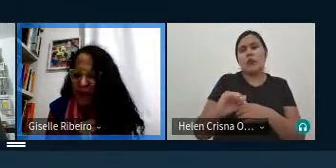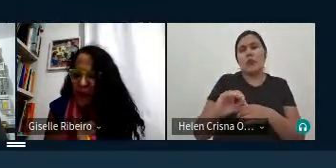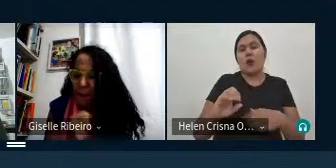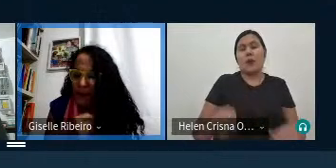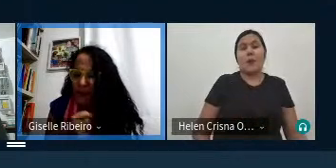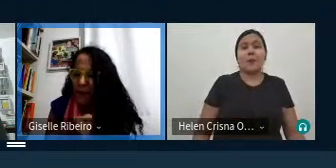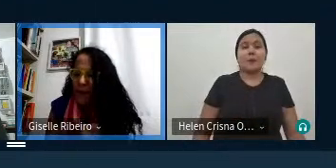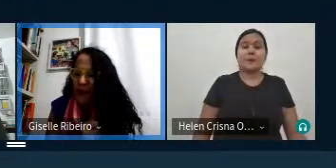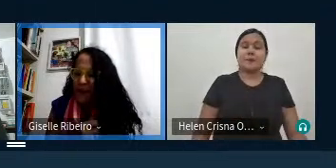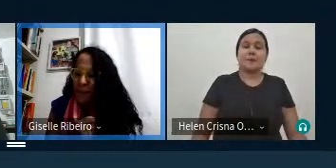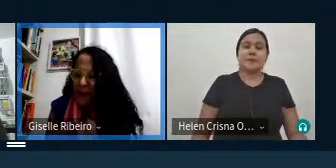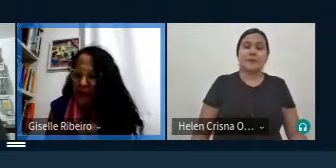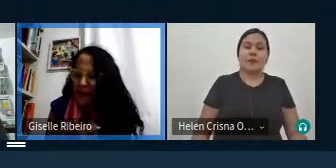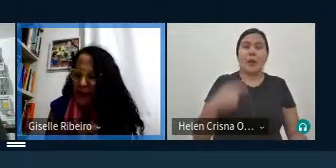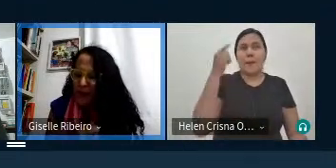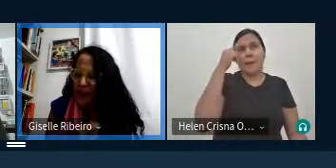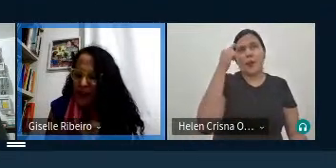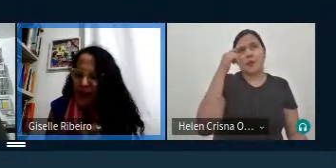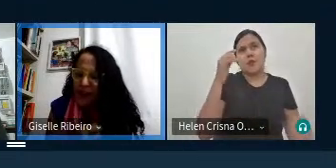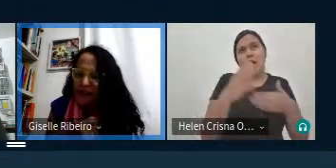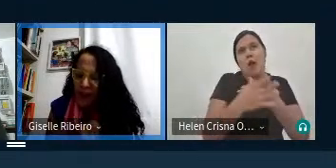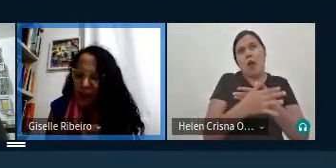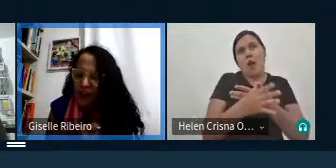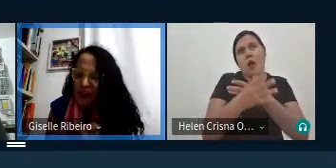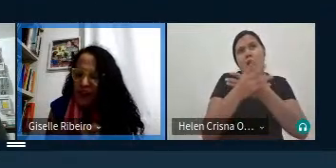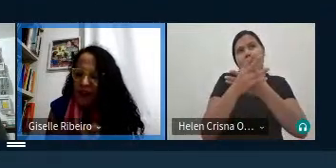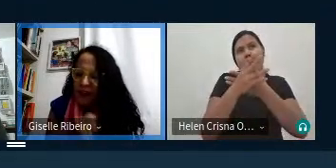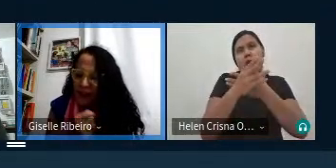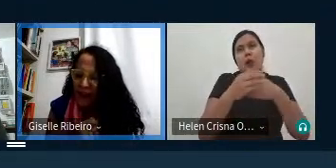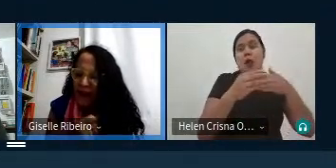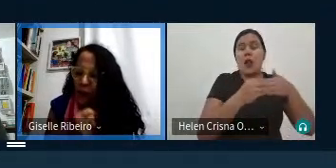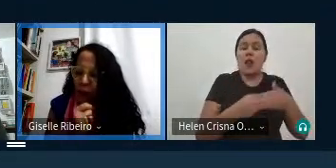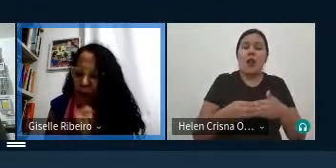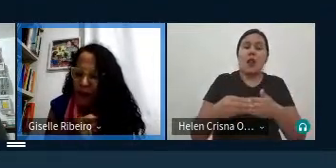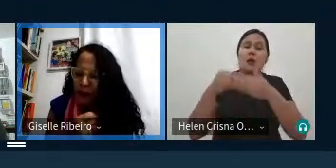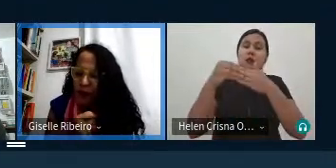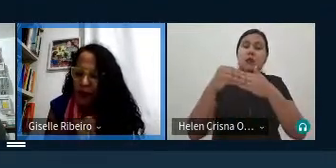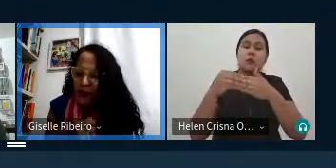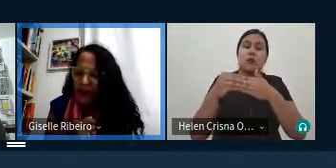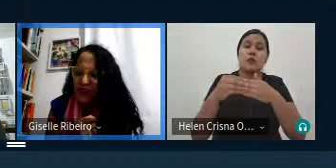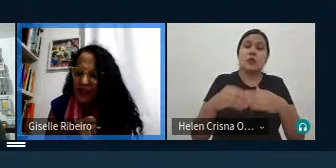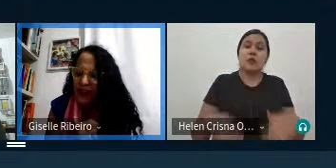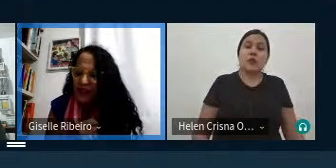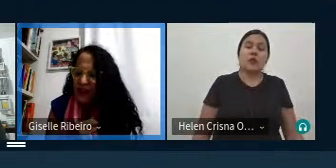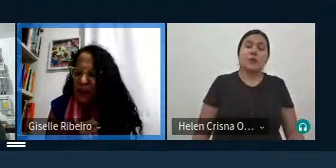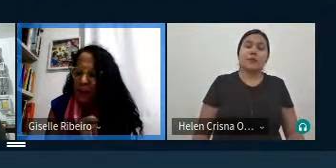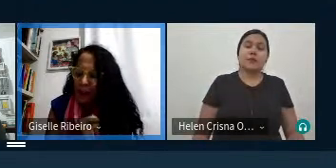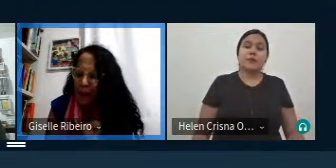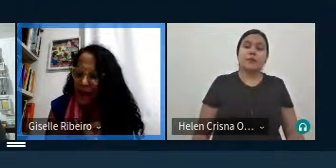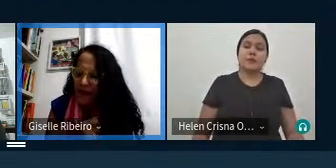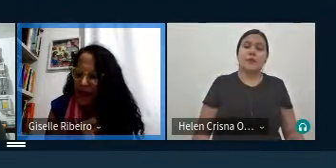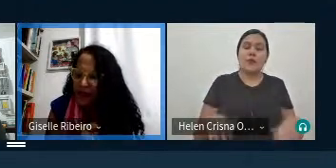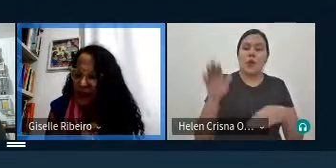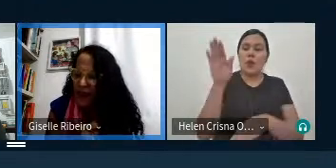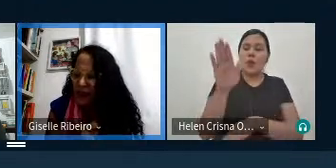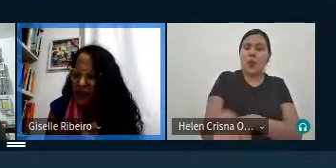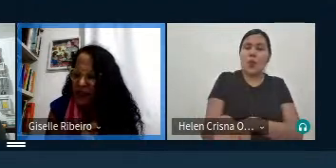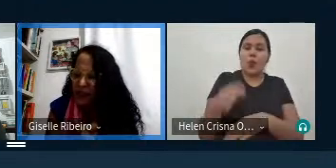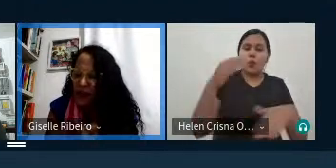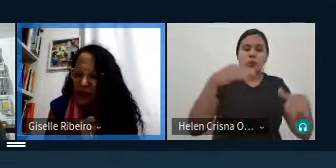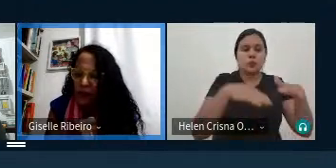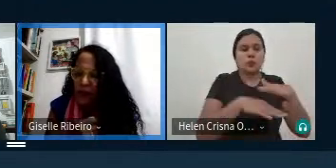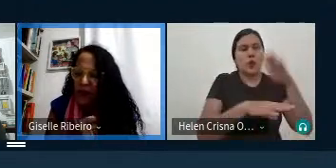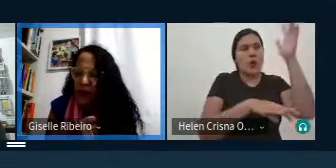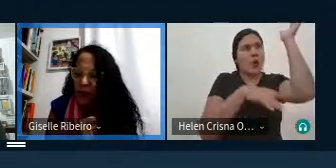penso que a palavra pássaro carrega até hoje nela o mesmo que ia de tarde para baixo das